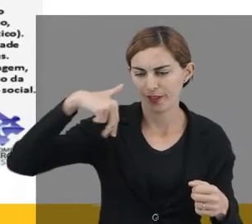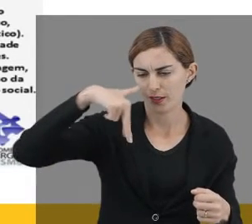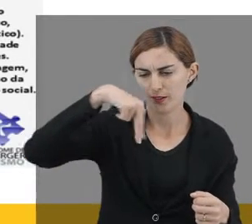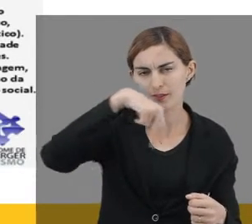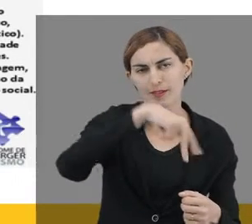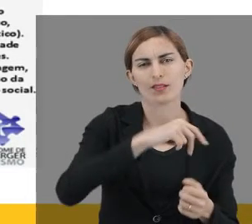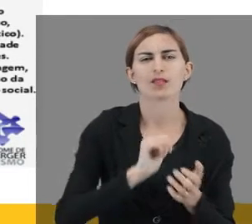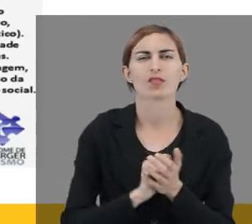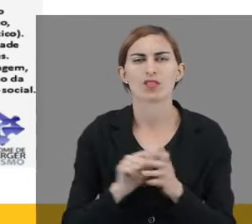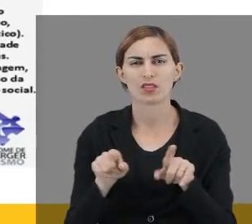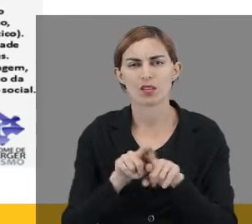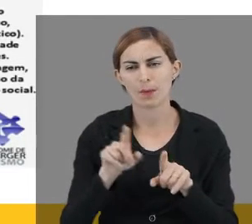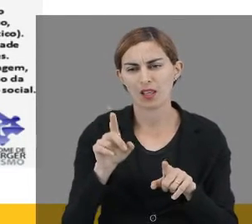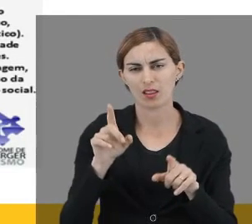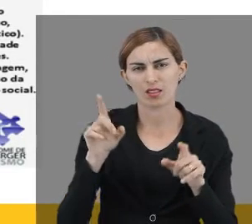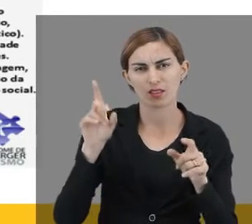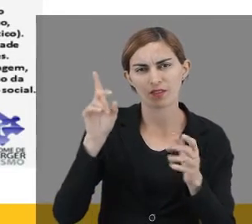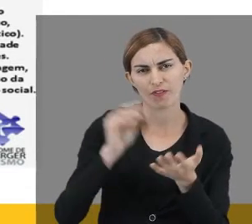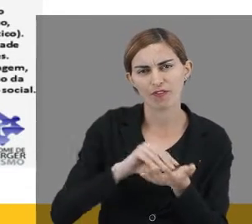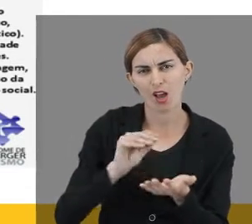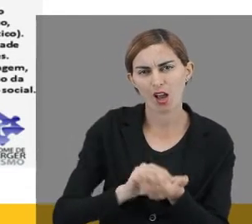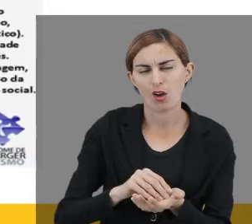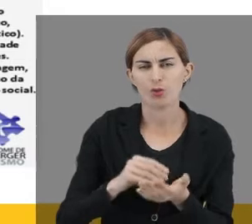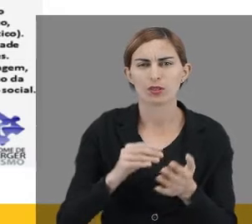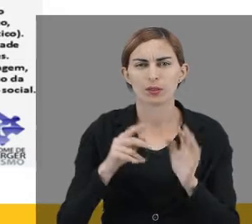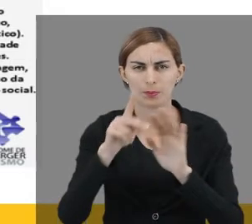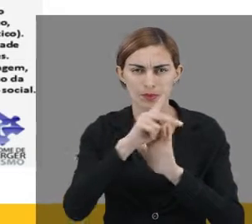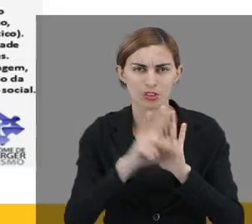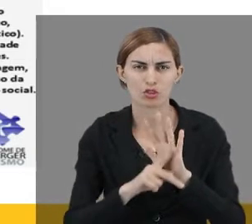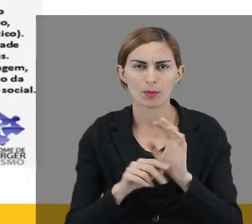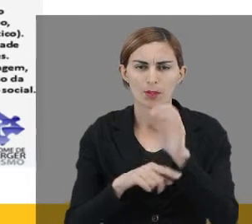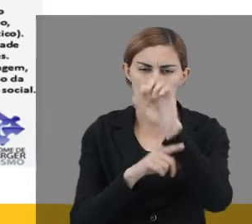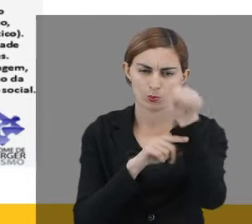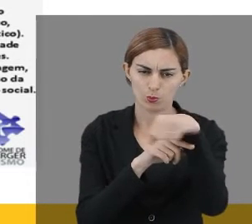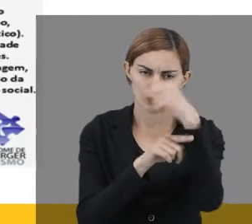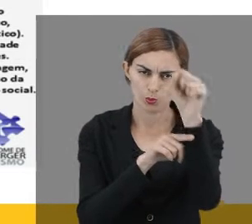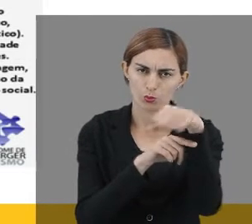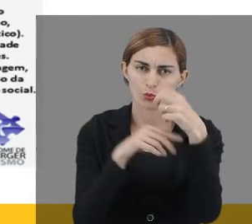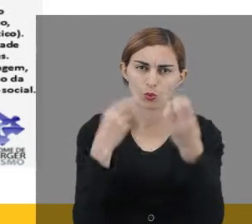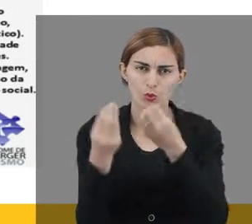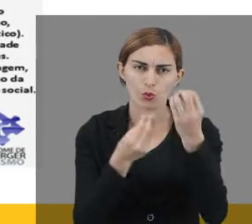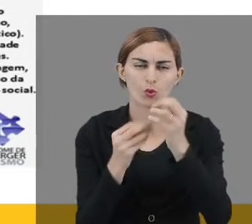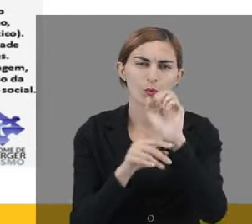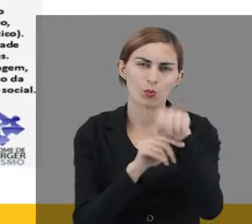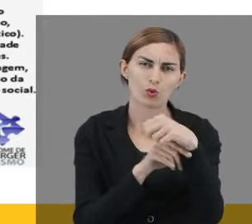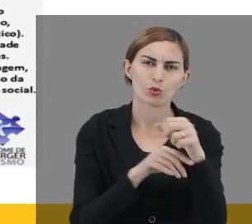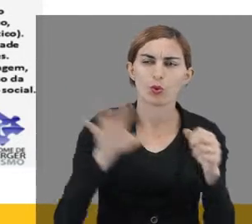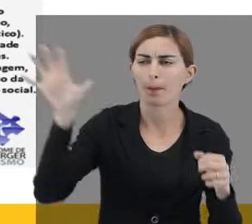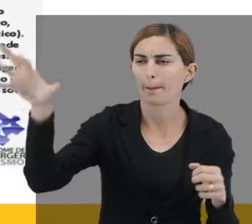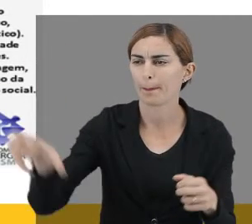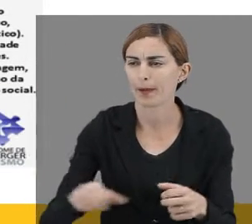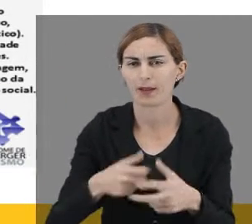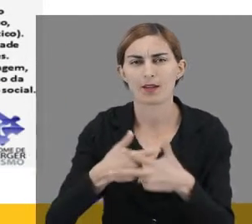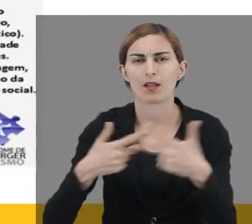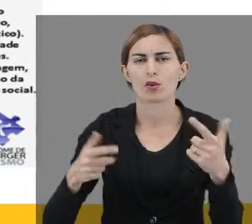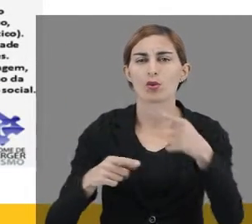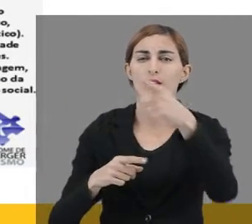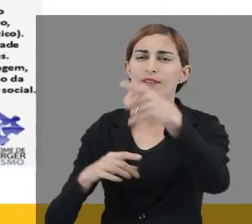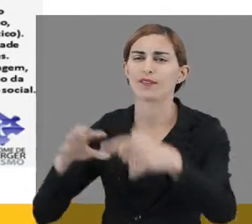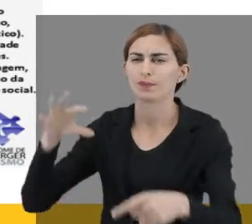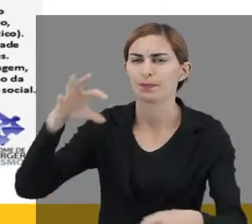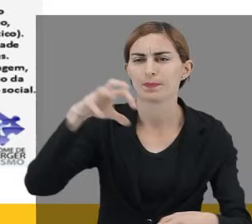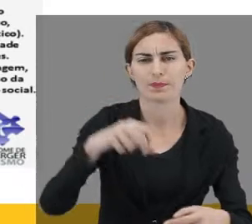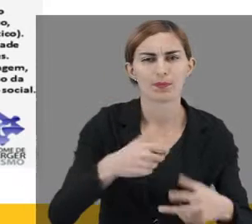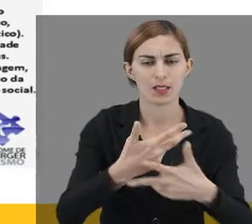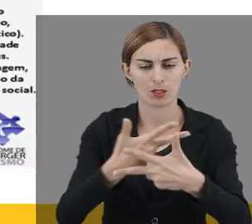crianças. Ela tem também um déficit nessa preparação desse planejamento motor. De eu saber que eu tenho que movimentar a minha mão para pegar uma coisa que está lá na